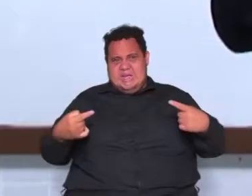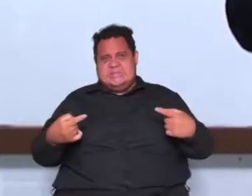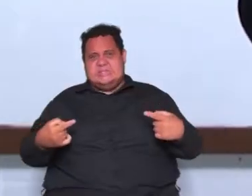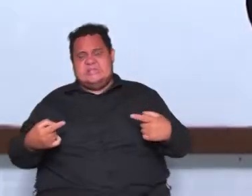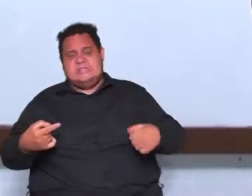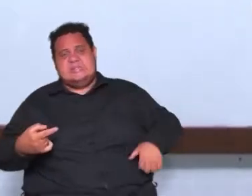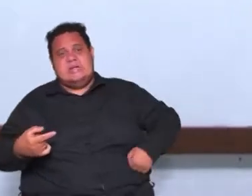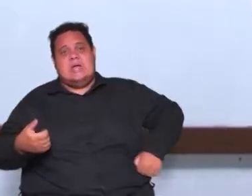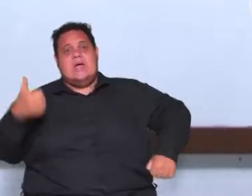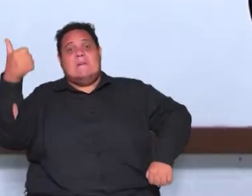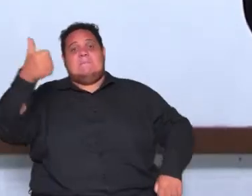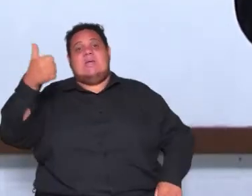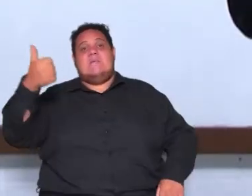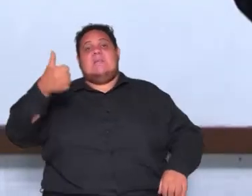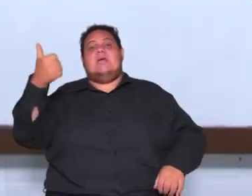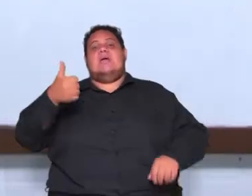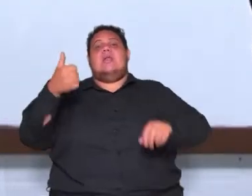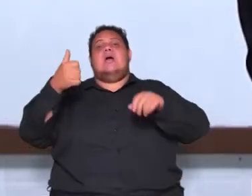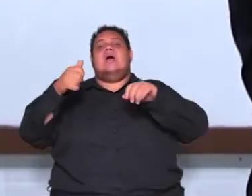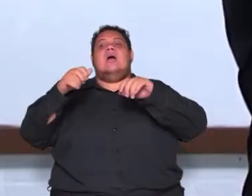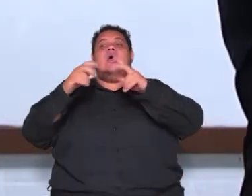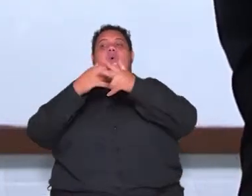obra dele foi